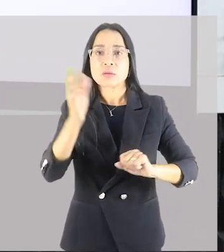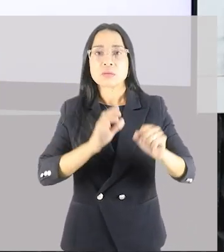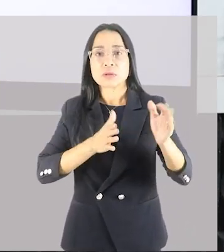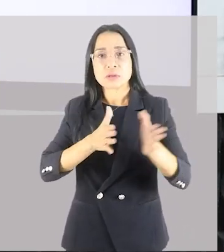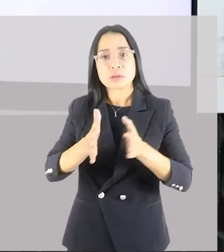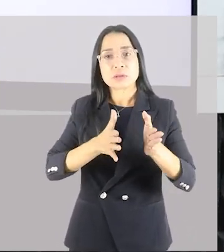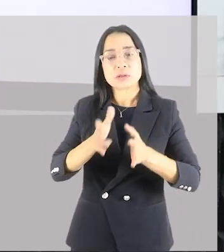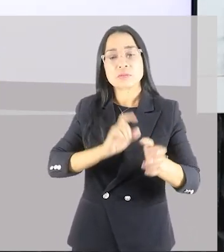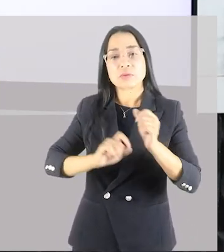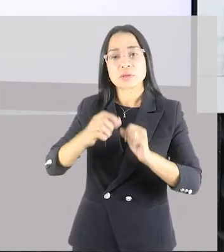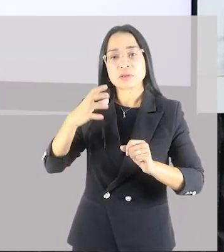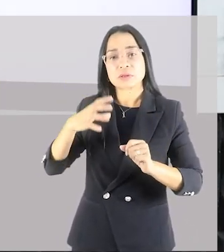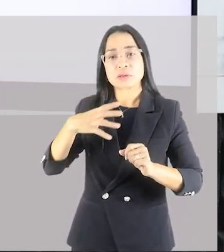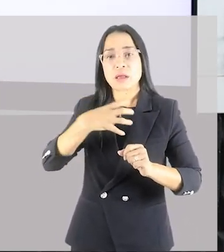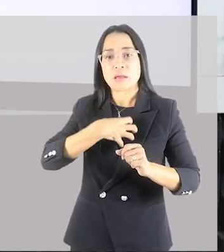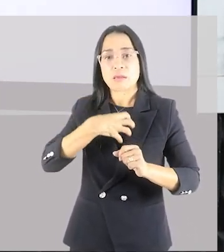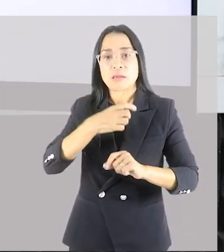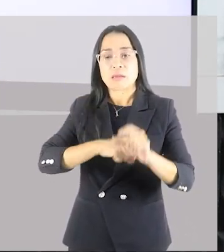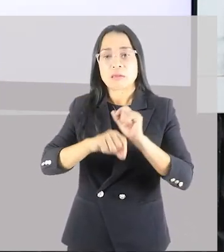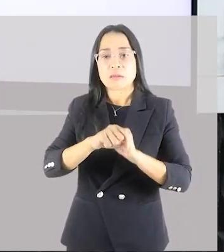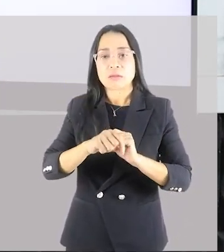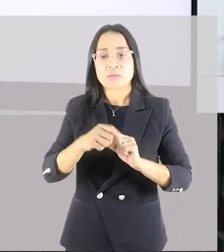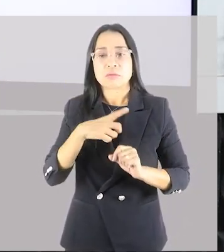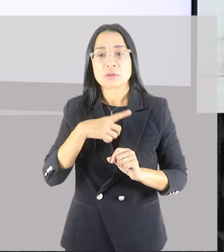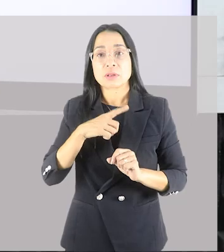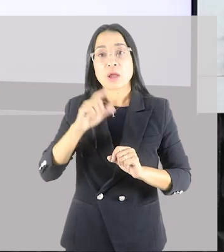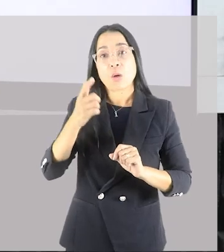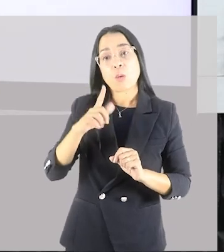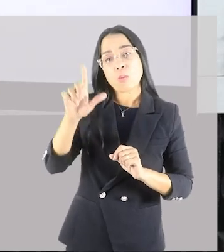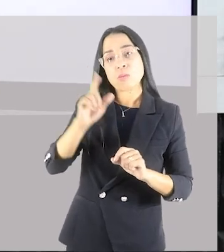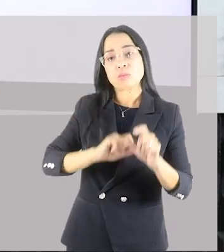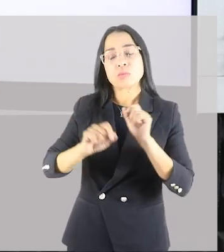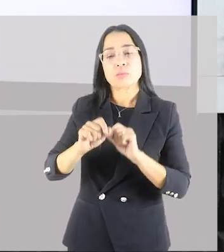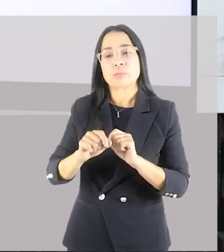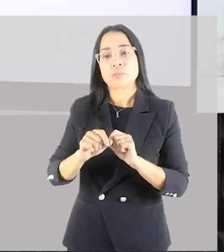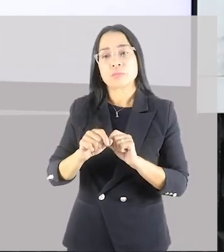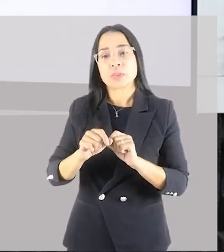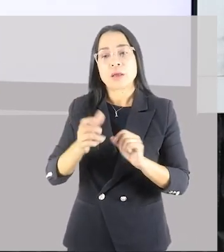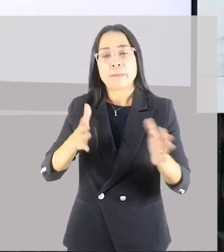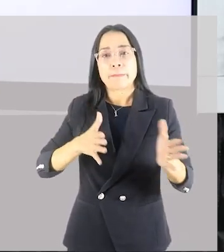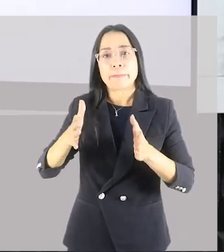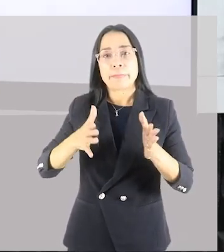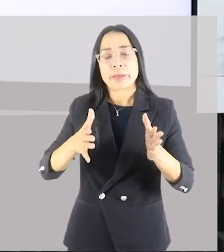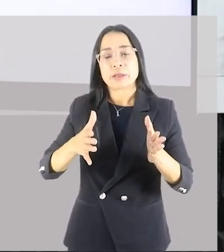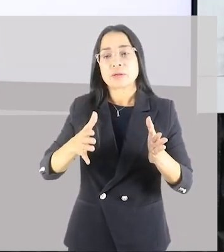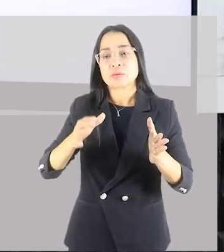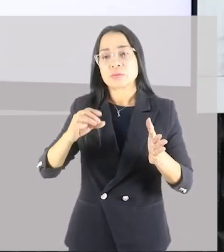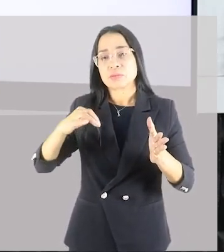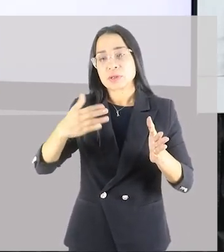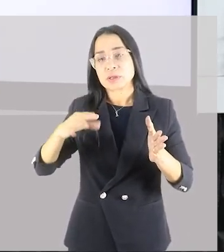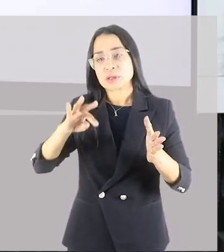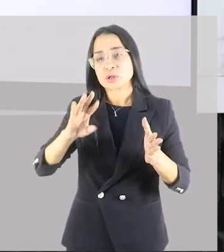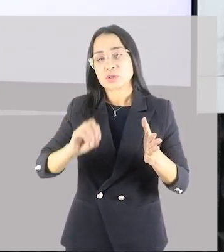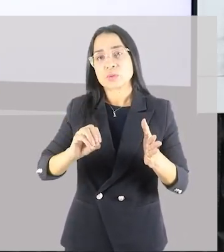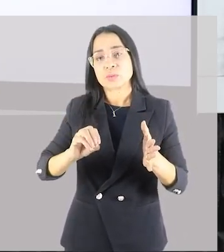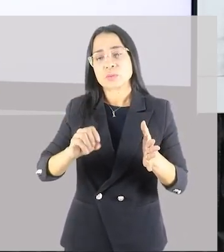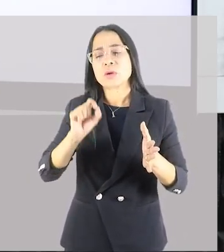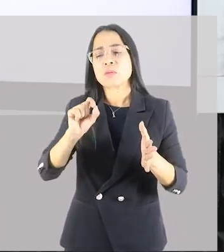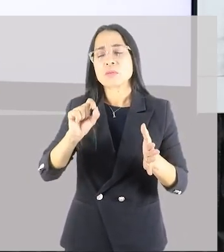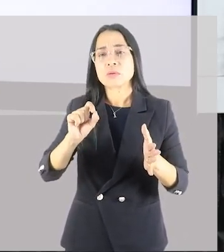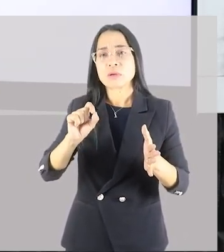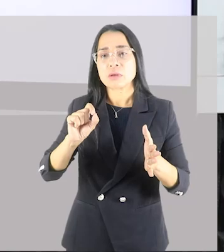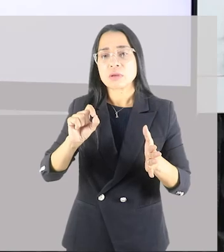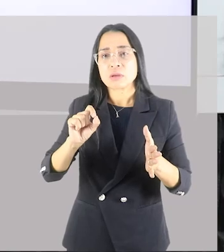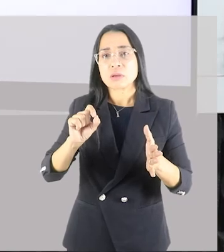fases sensitivas. E aí vai ter o período crítico, que é o período onde essas fases